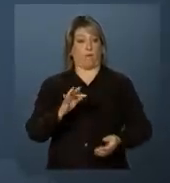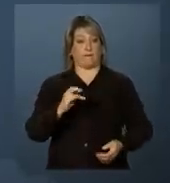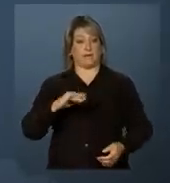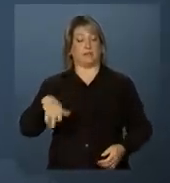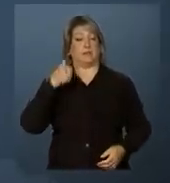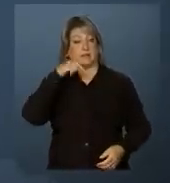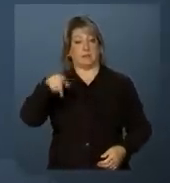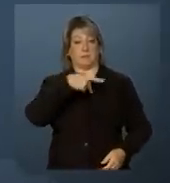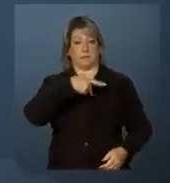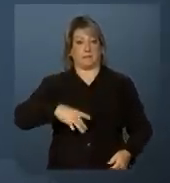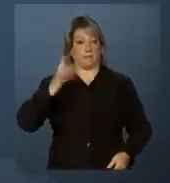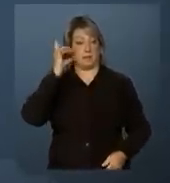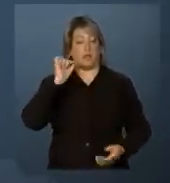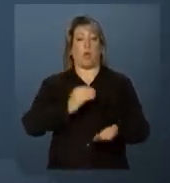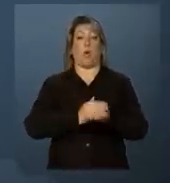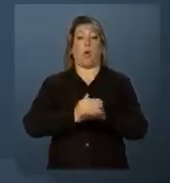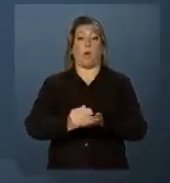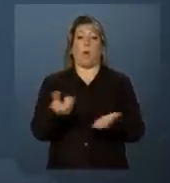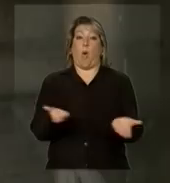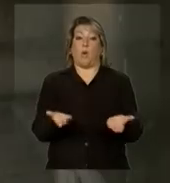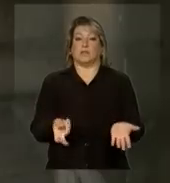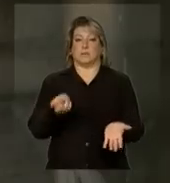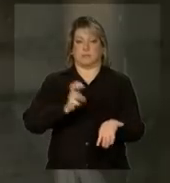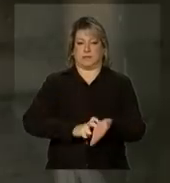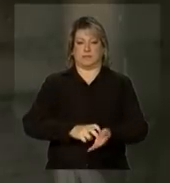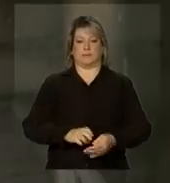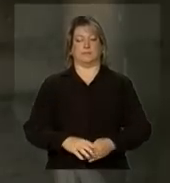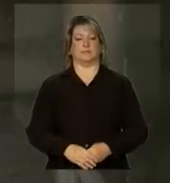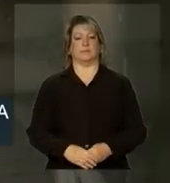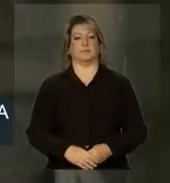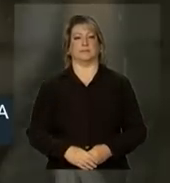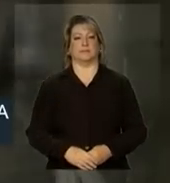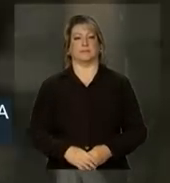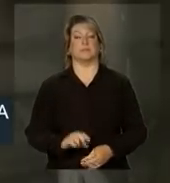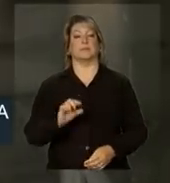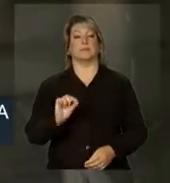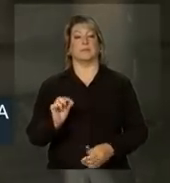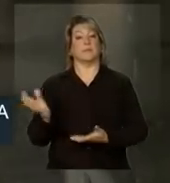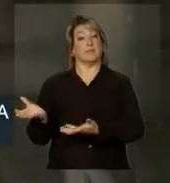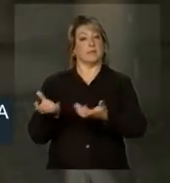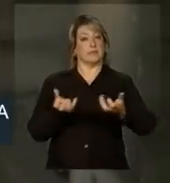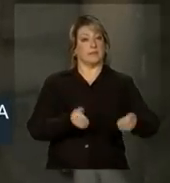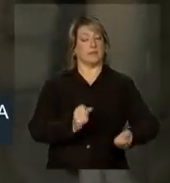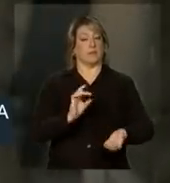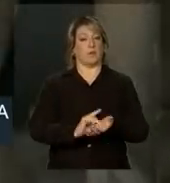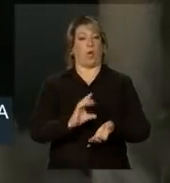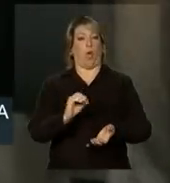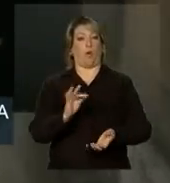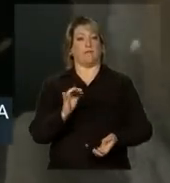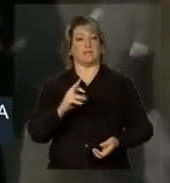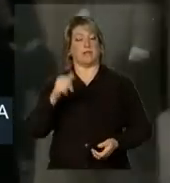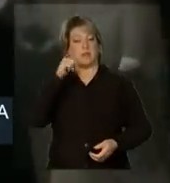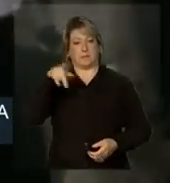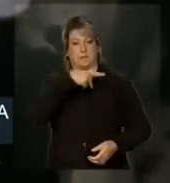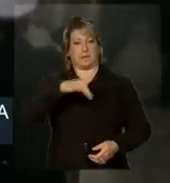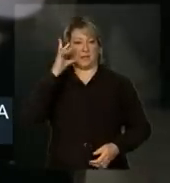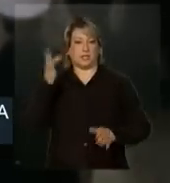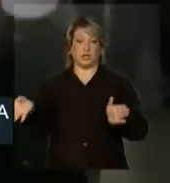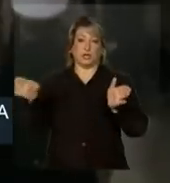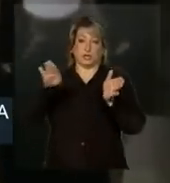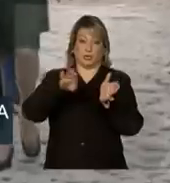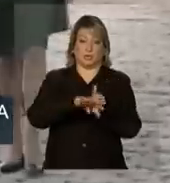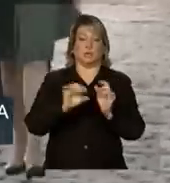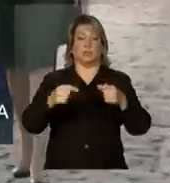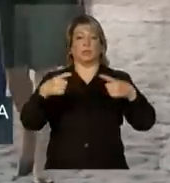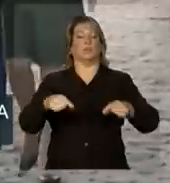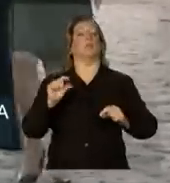presidenta começaram na manhã de hoje. A recepção oficial à presidenta Adima Rousseff começou